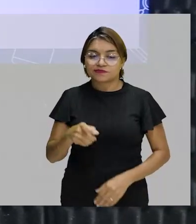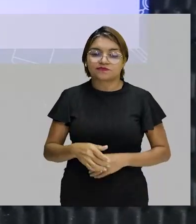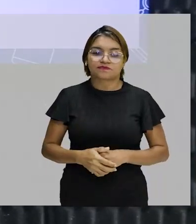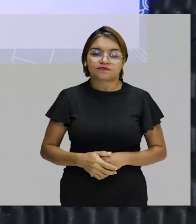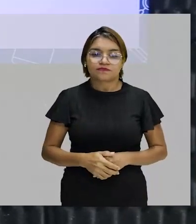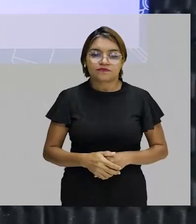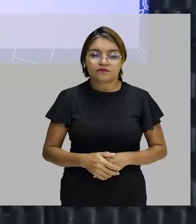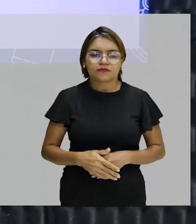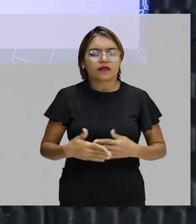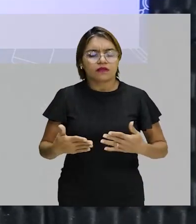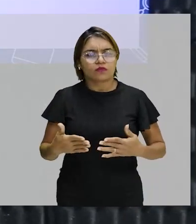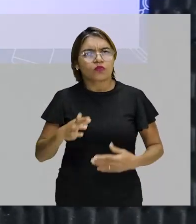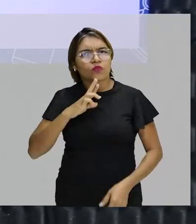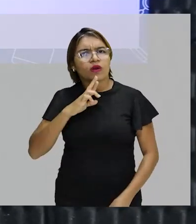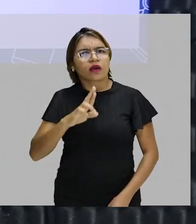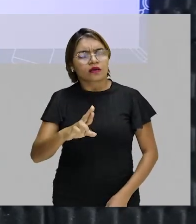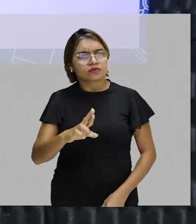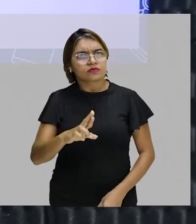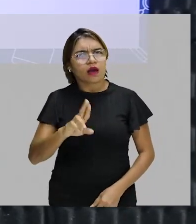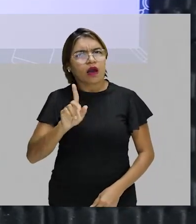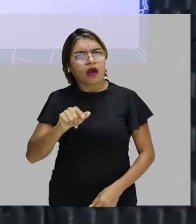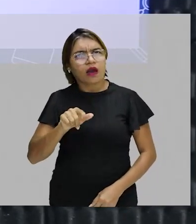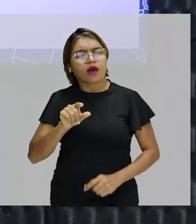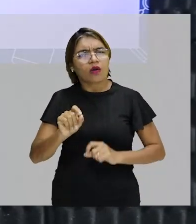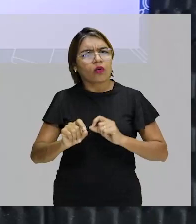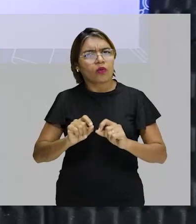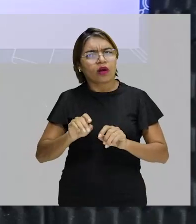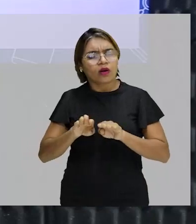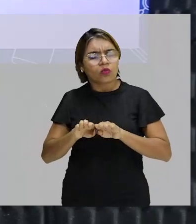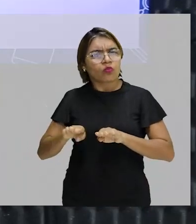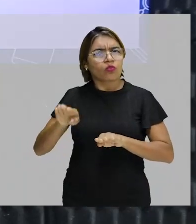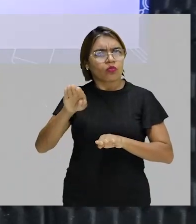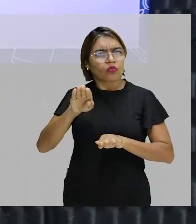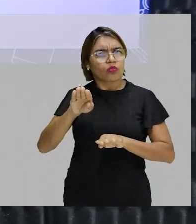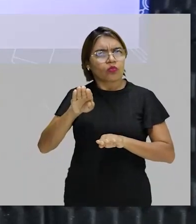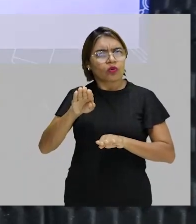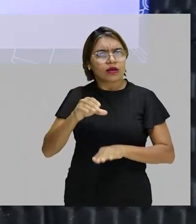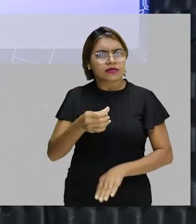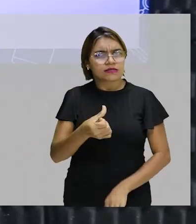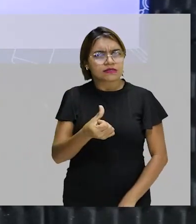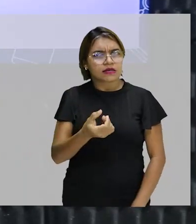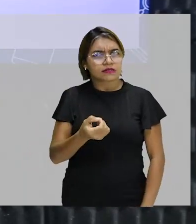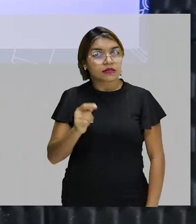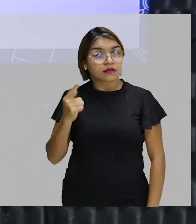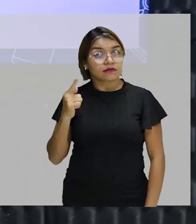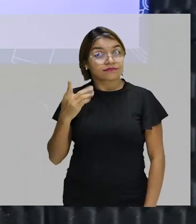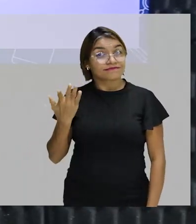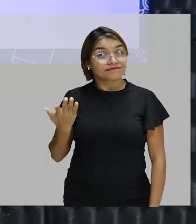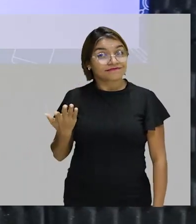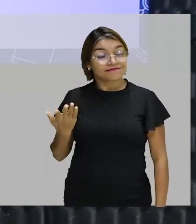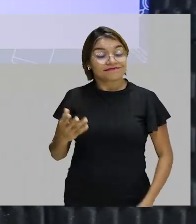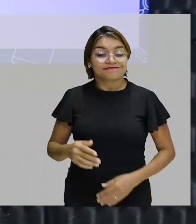turminha, será que o resultado vai ser superior a 60 gramas?